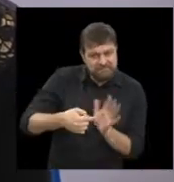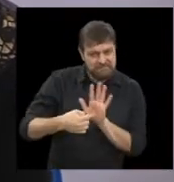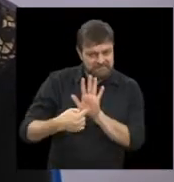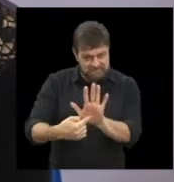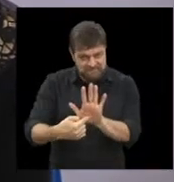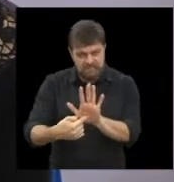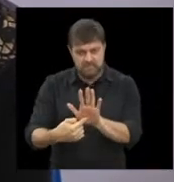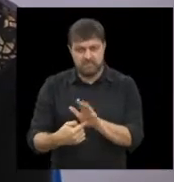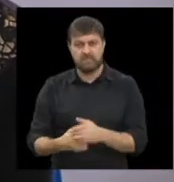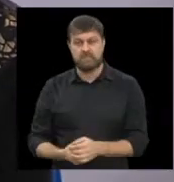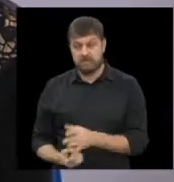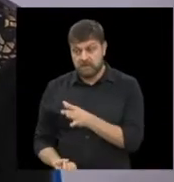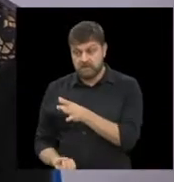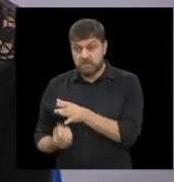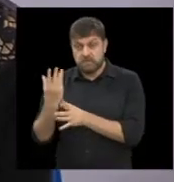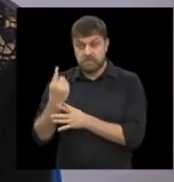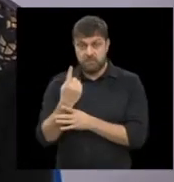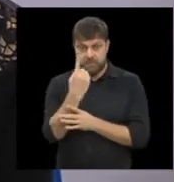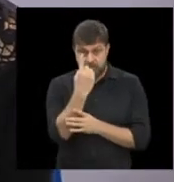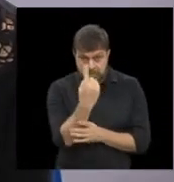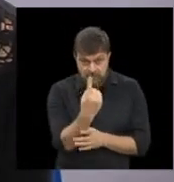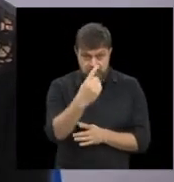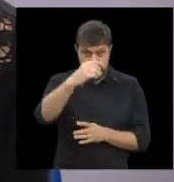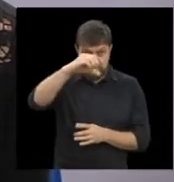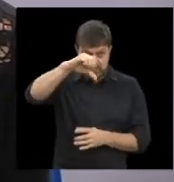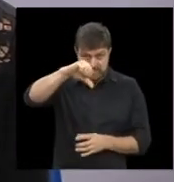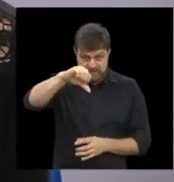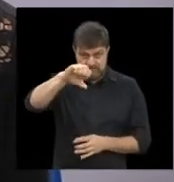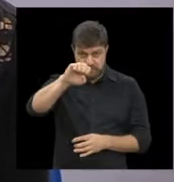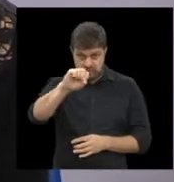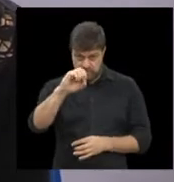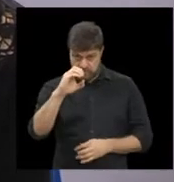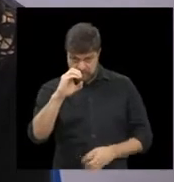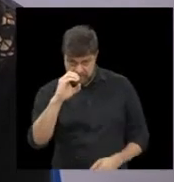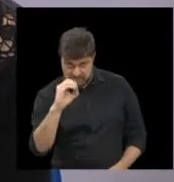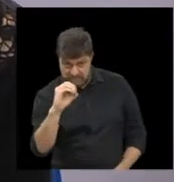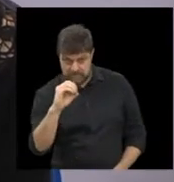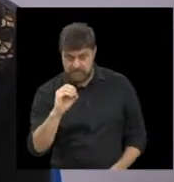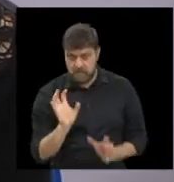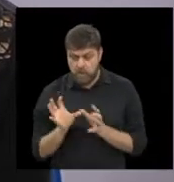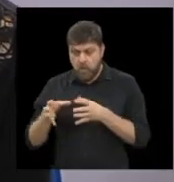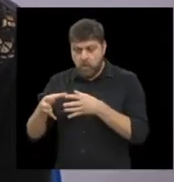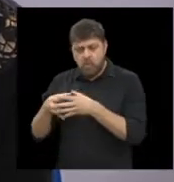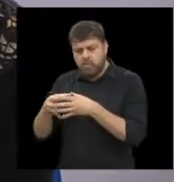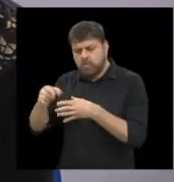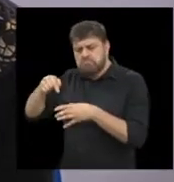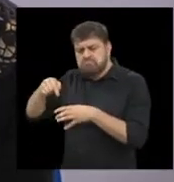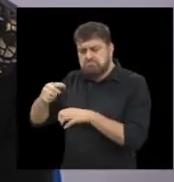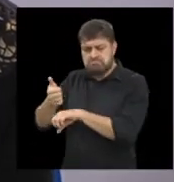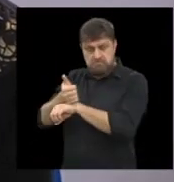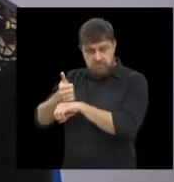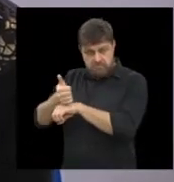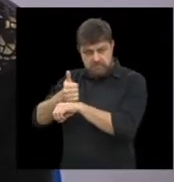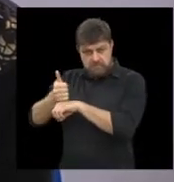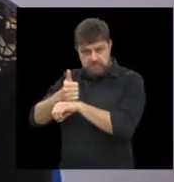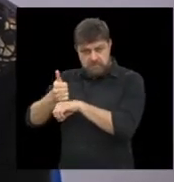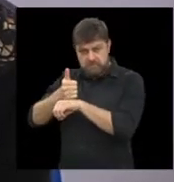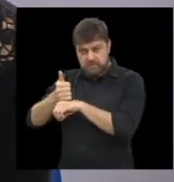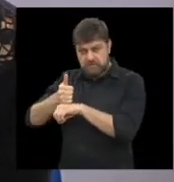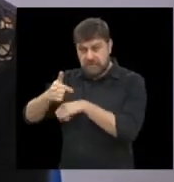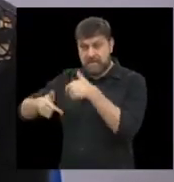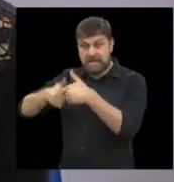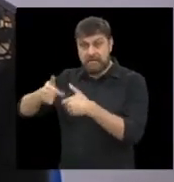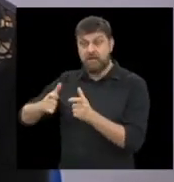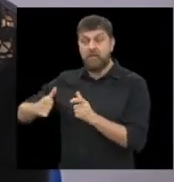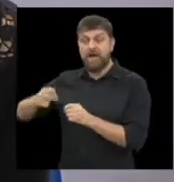Foi construído em 1980, como você bem colocou, um grupo de profissionais intelectuais